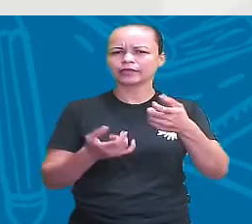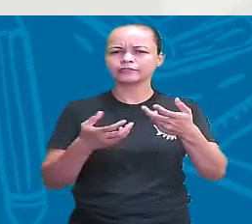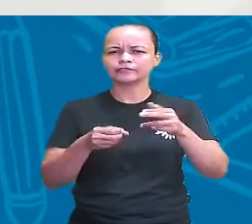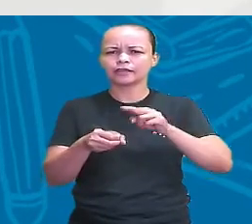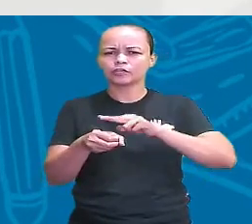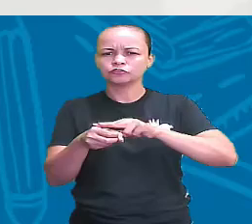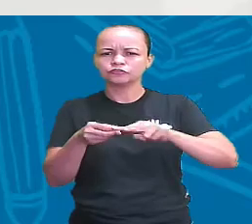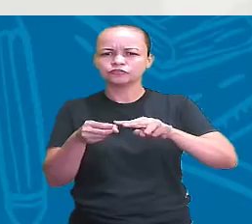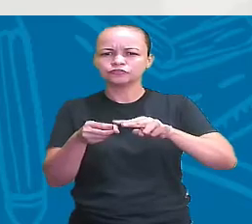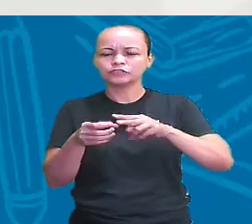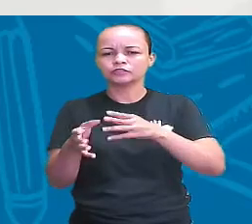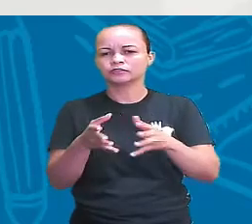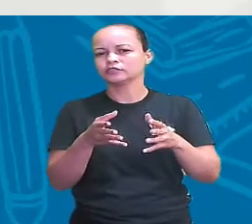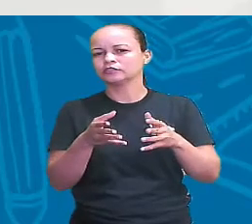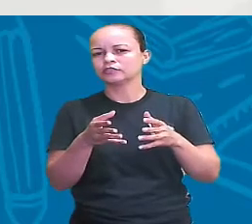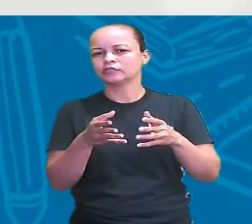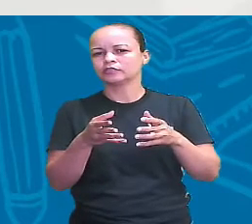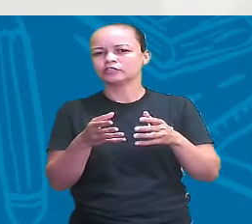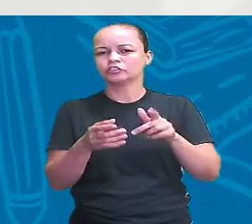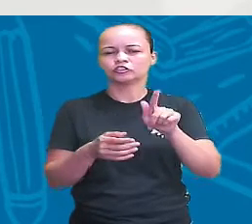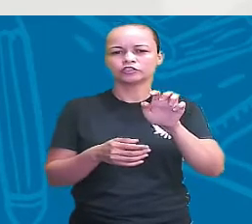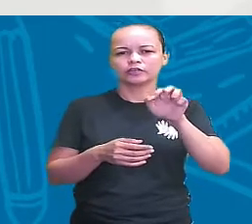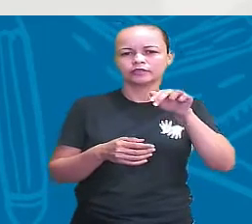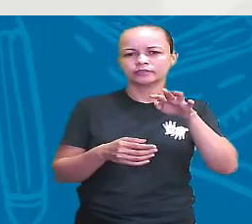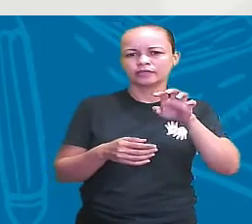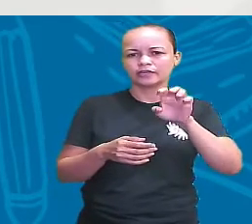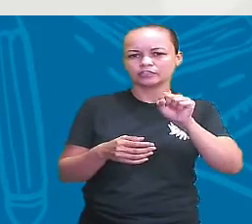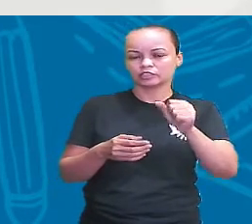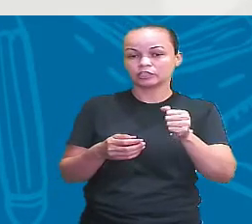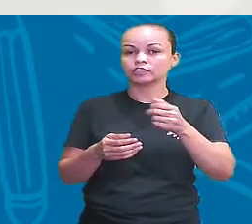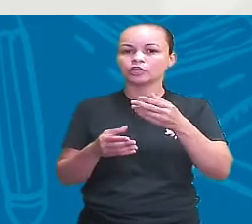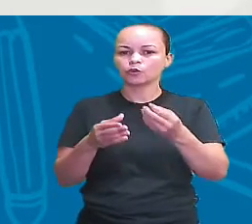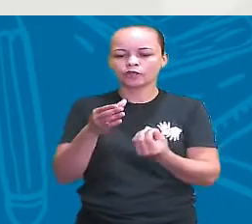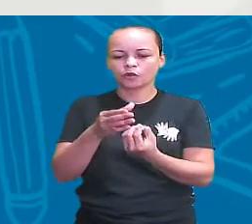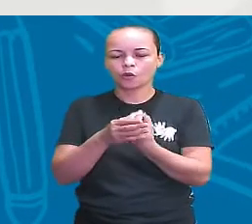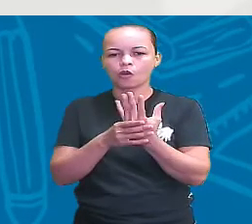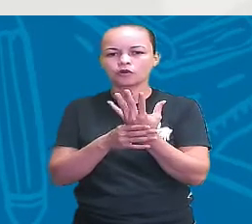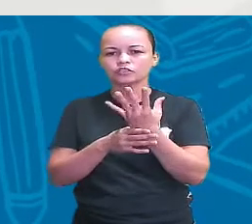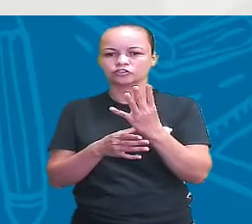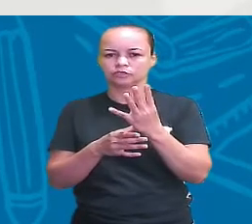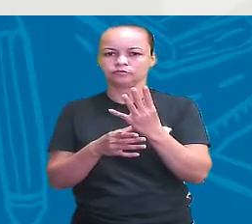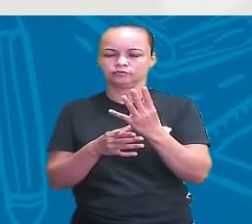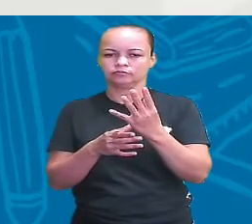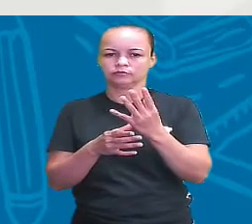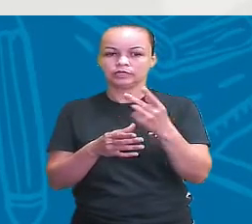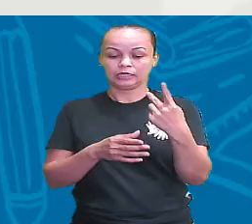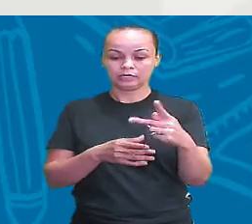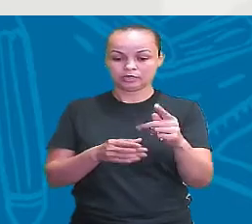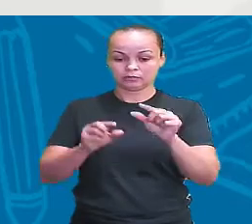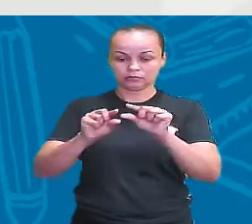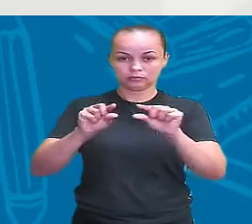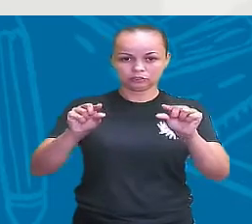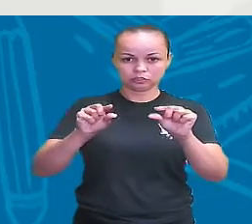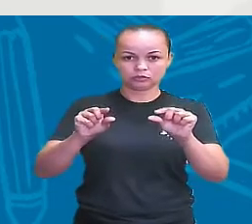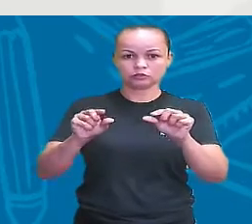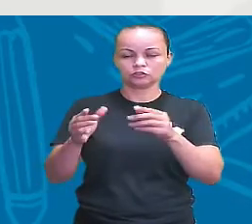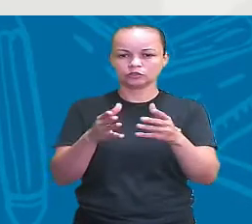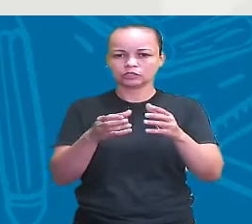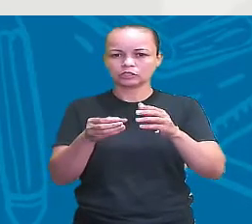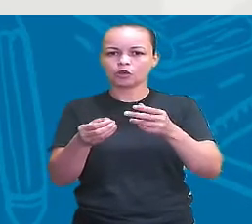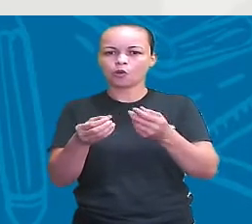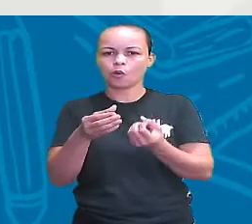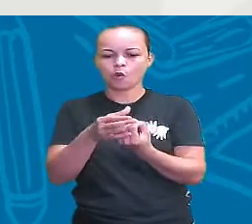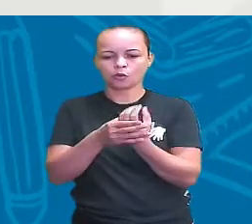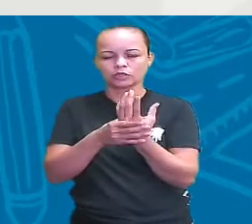ser o quê? Origem. Então, o é eu posso, então, dizer? Que partenogênese é uma origem virginal,